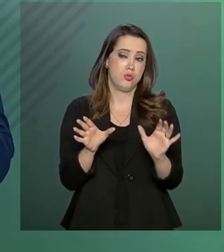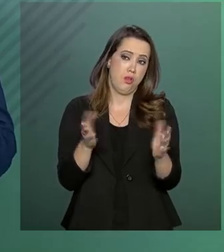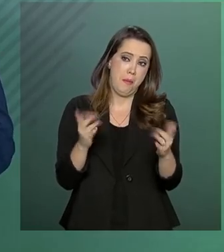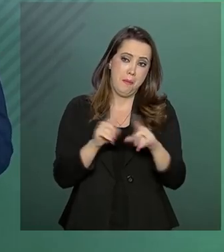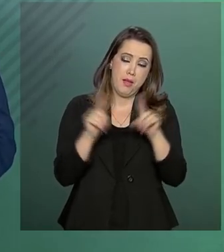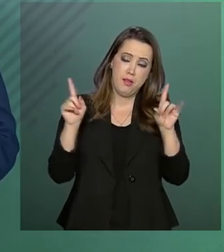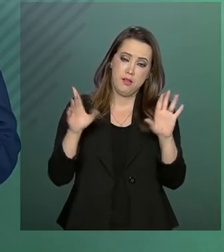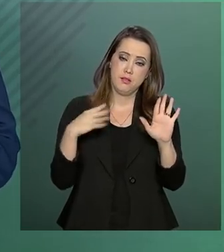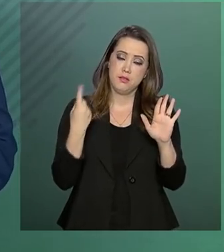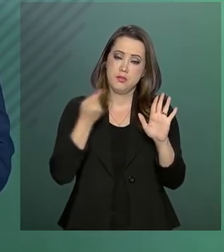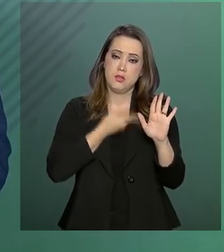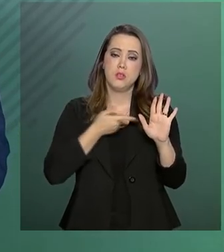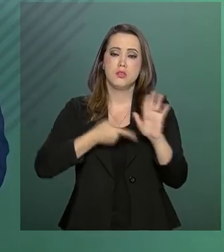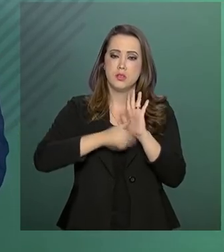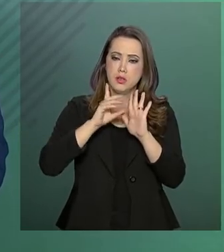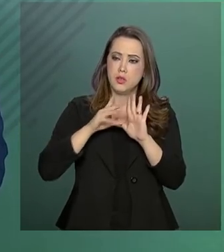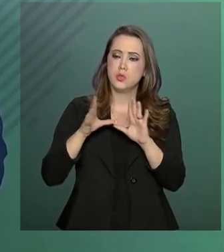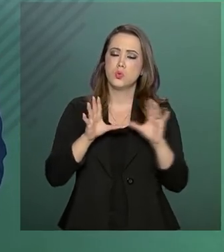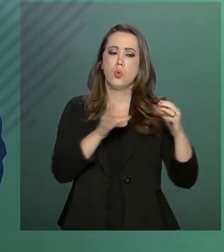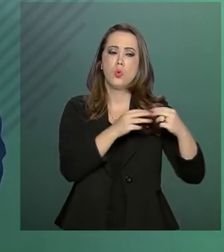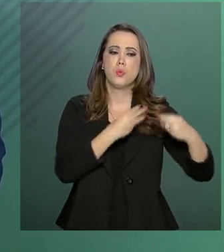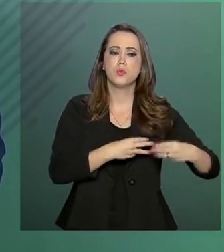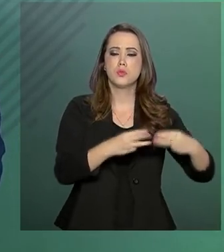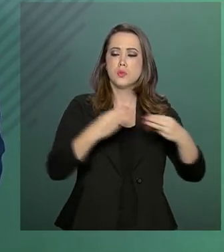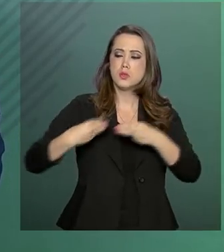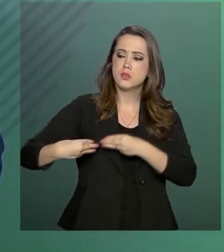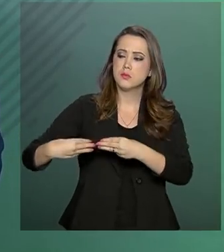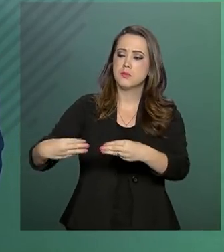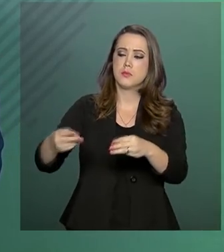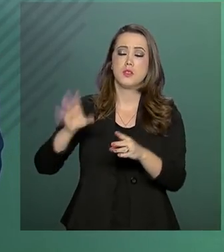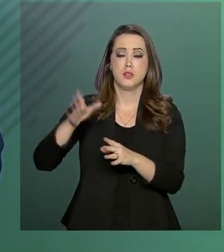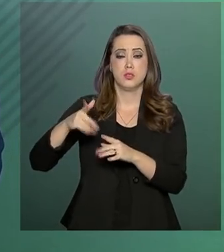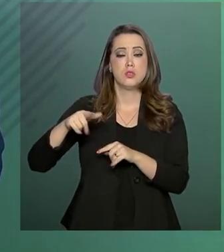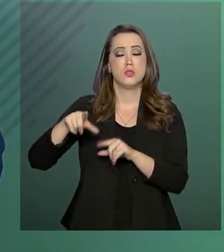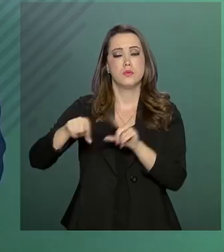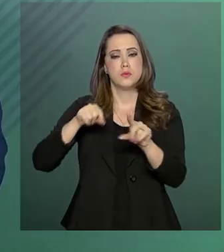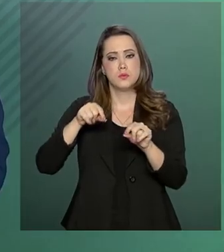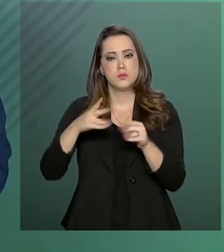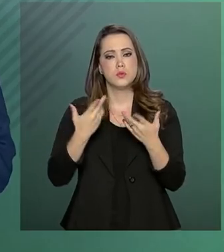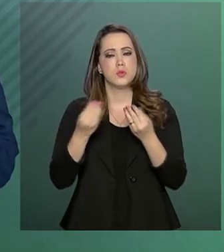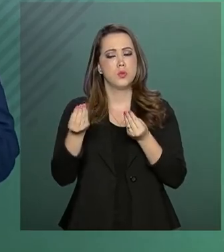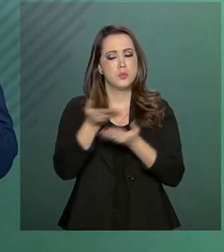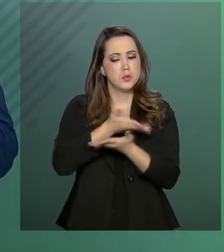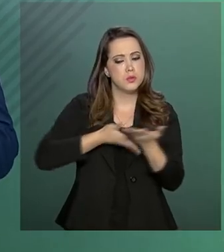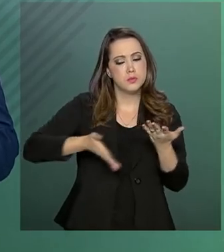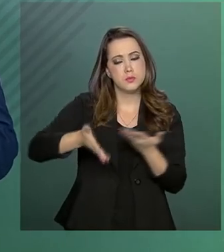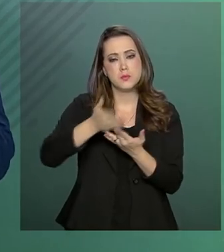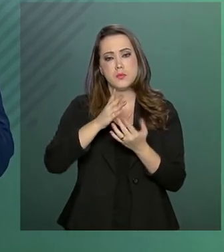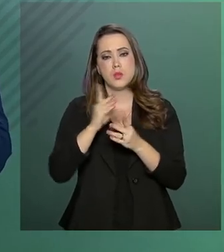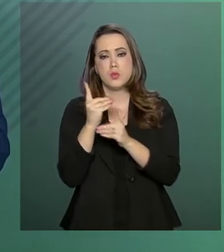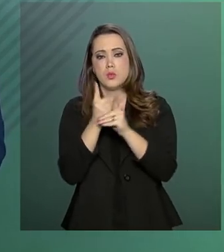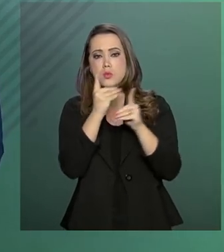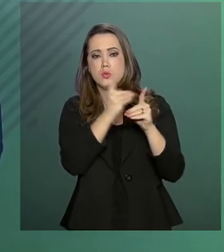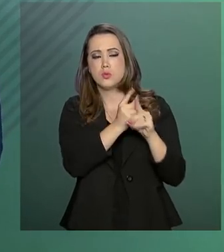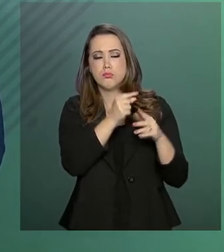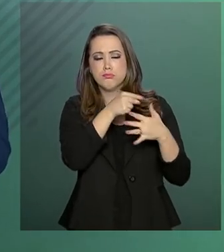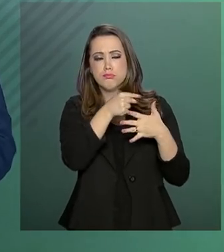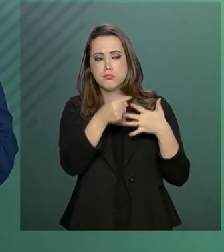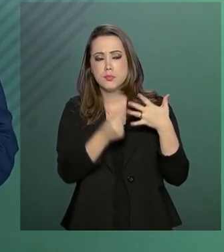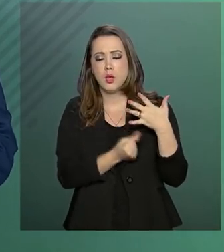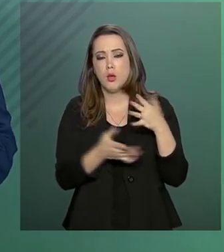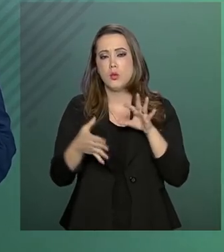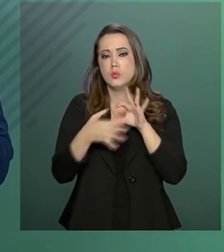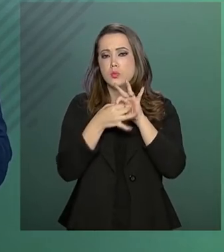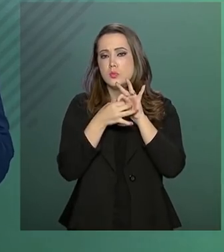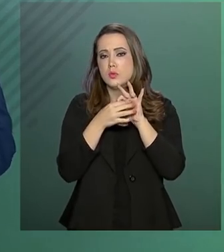antes, nós temos outros ministros que já vêm estabelecendo esse relacionamento, já vêm encontrando pontos de